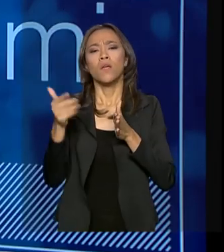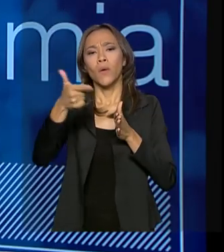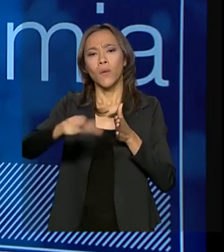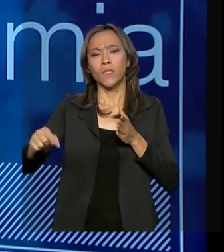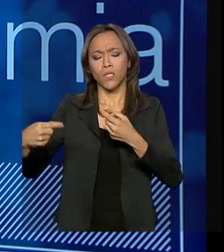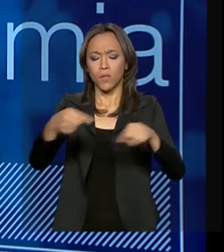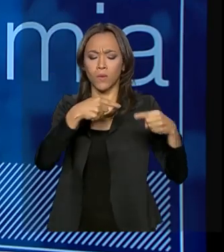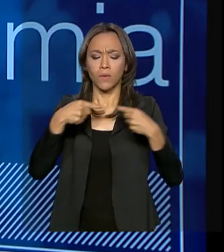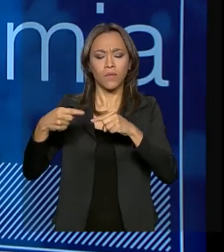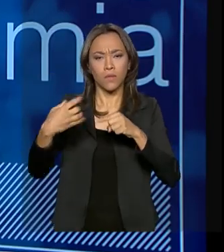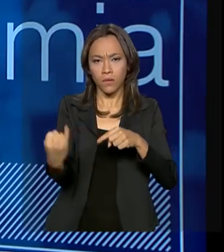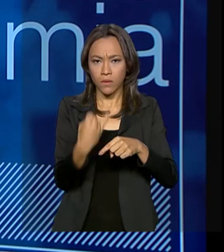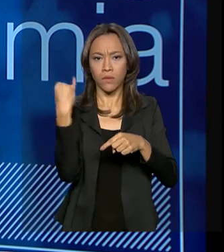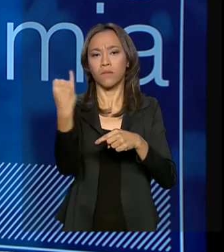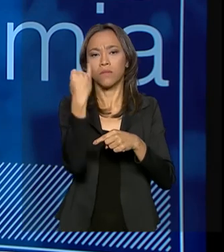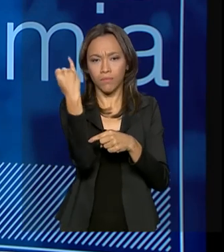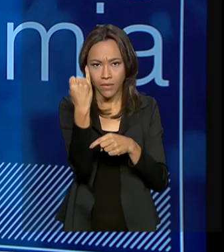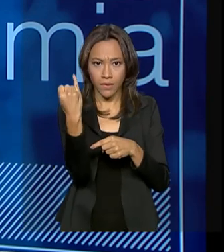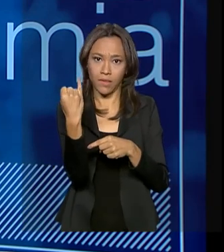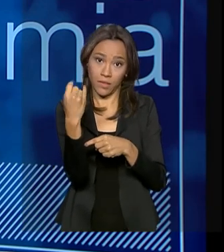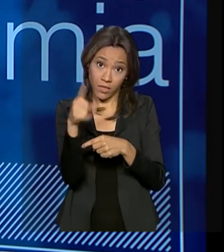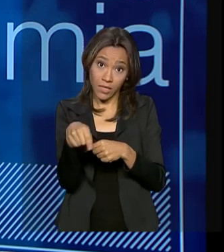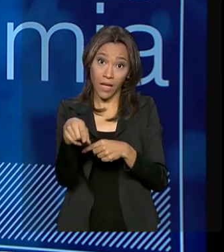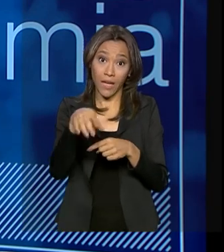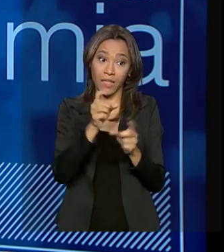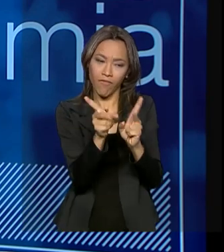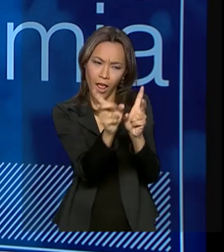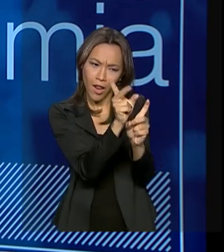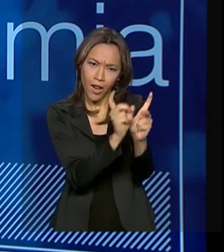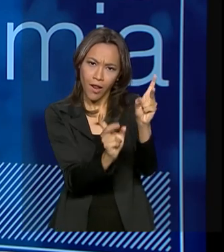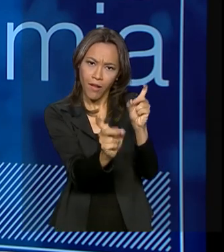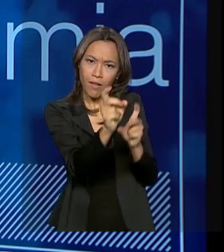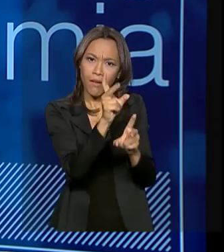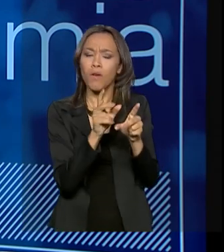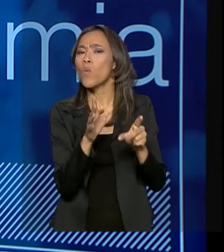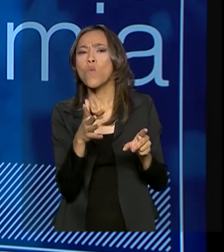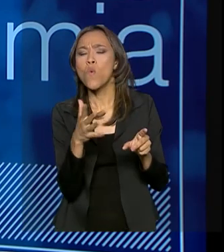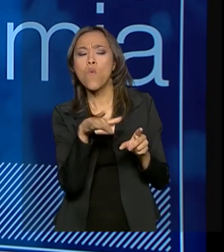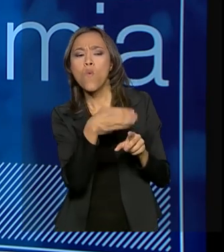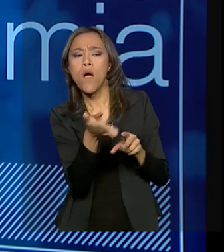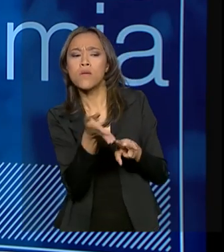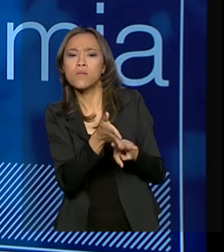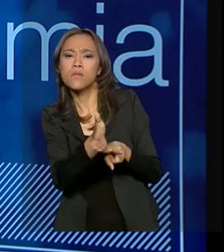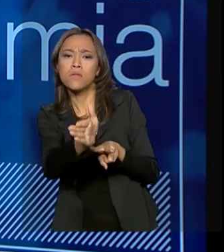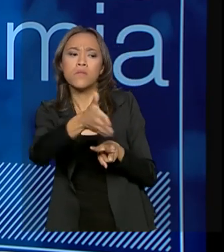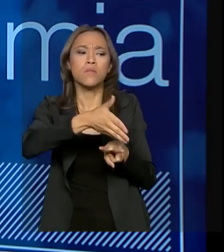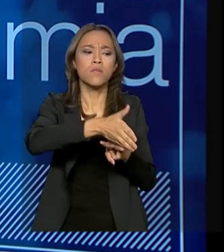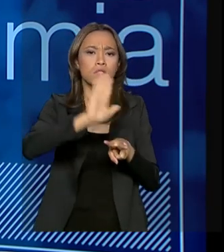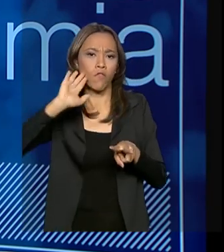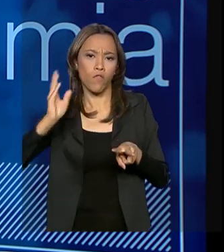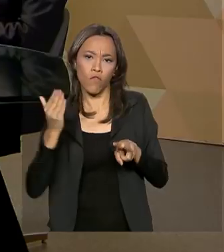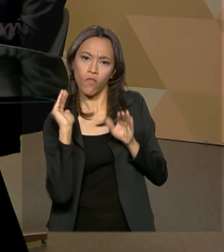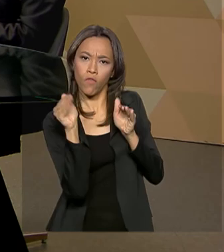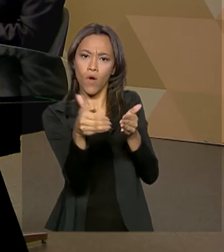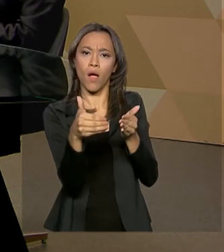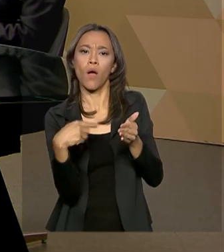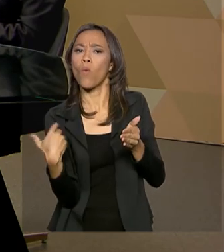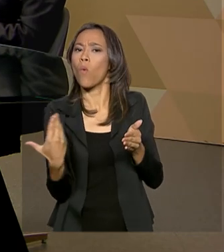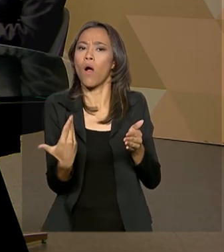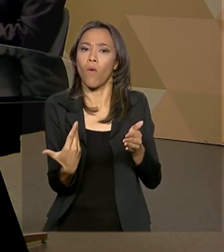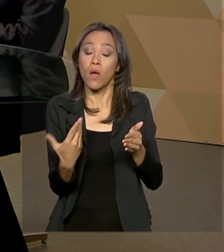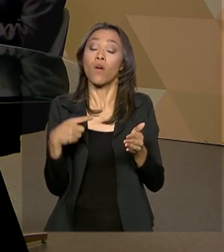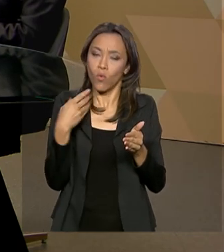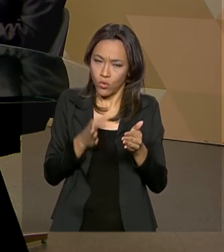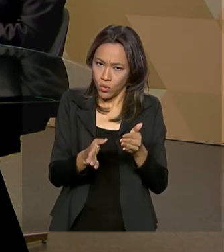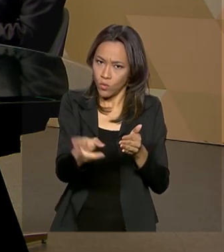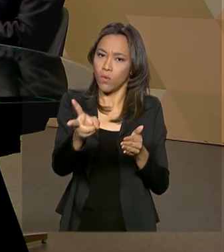muito importante do ponto de vista comercial. Quais são as linhas que nós vamos focar? Continuamos focando